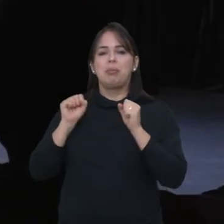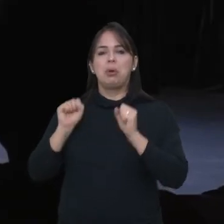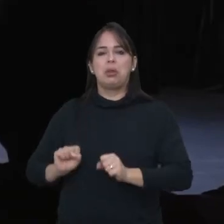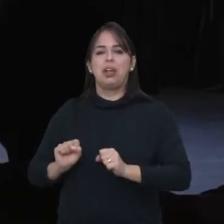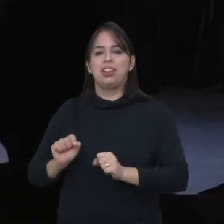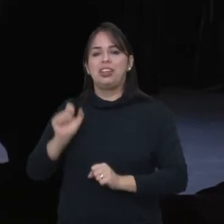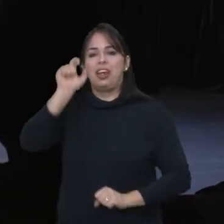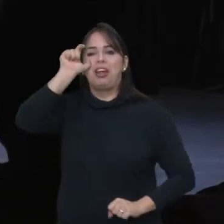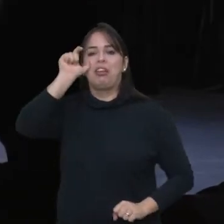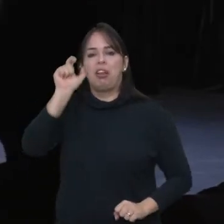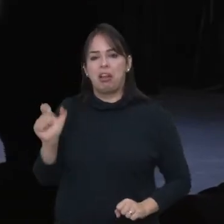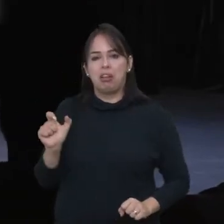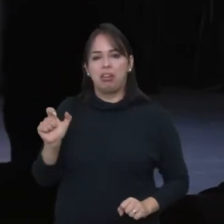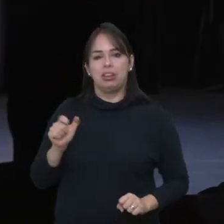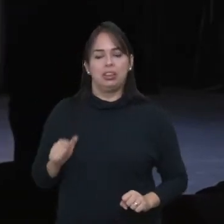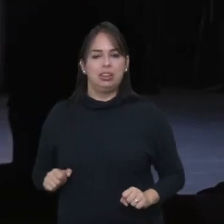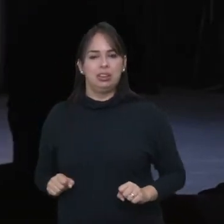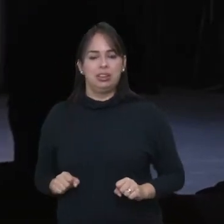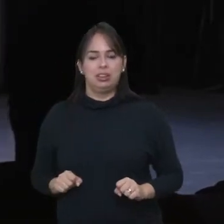interessante